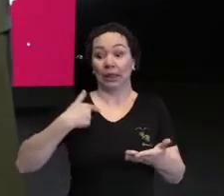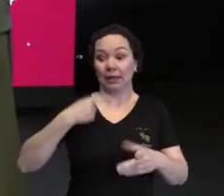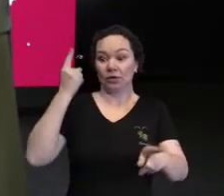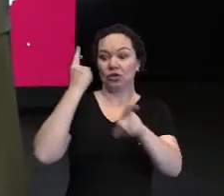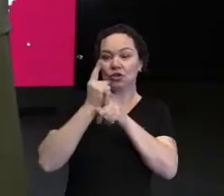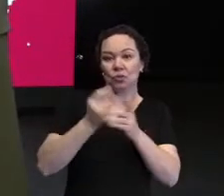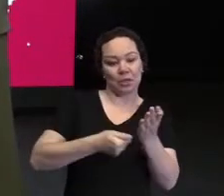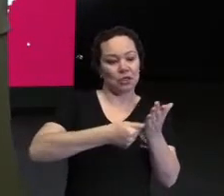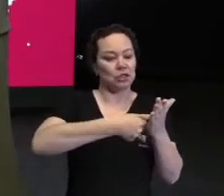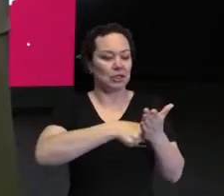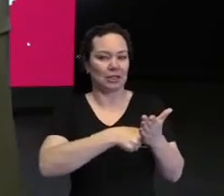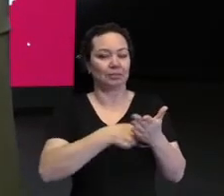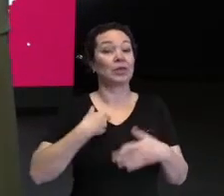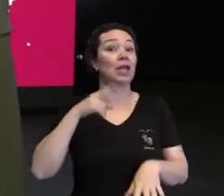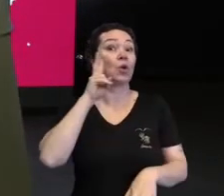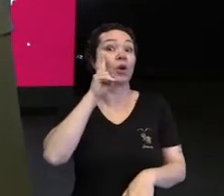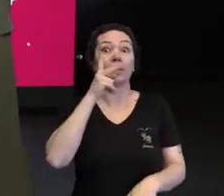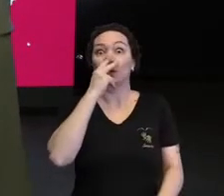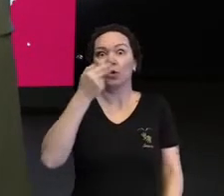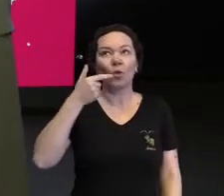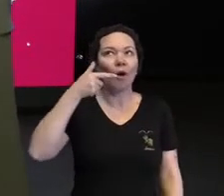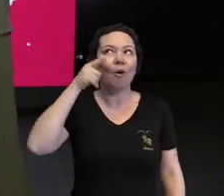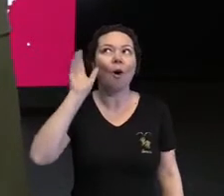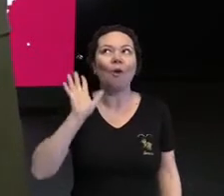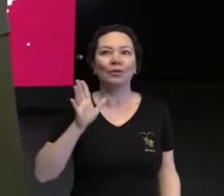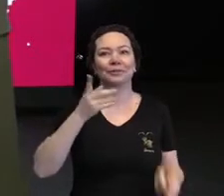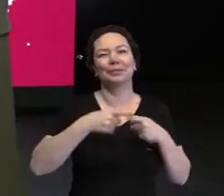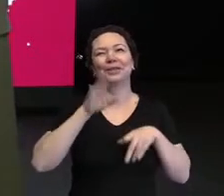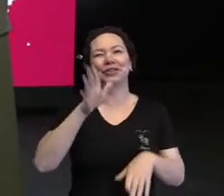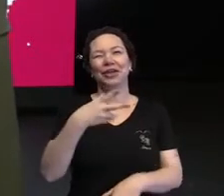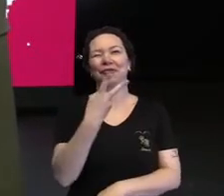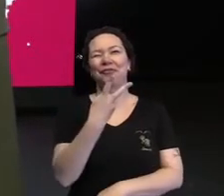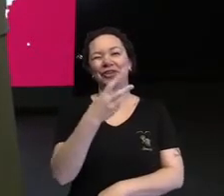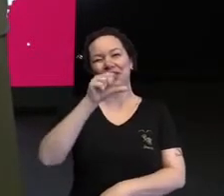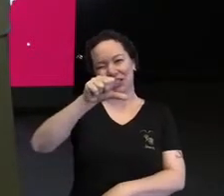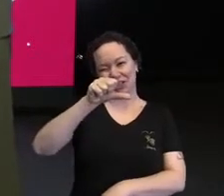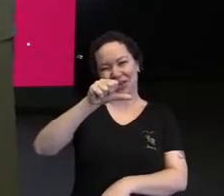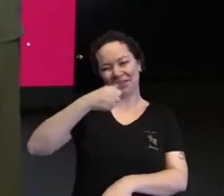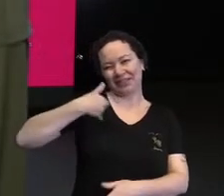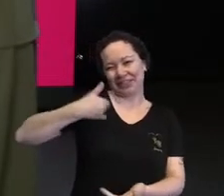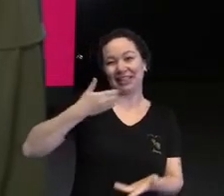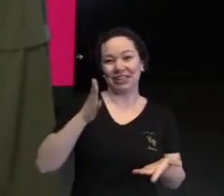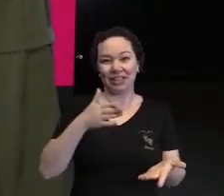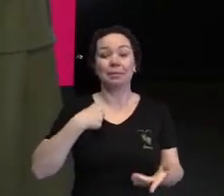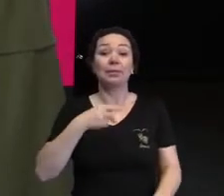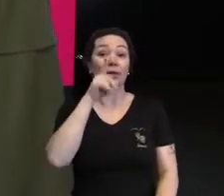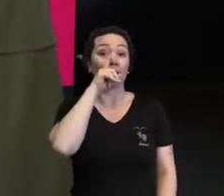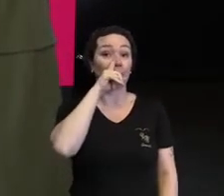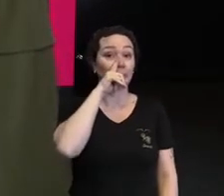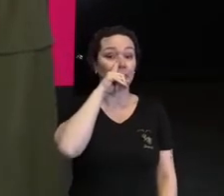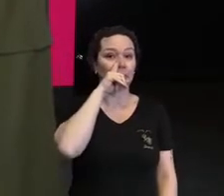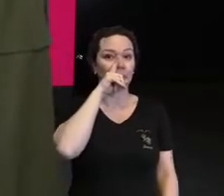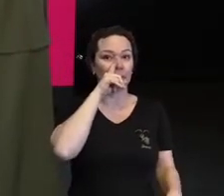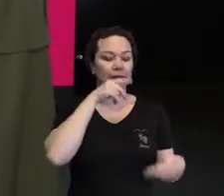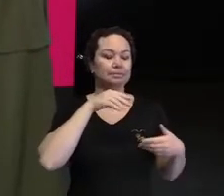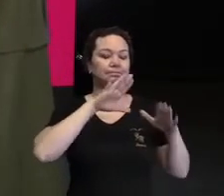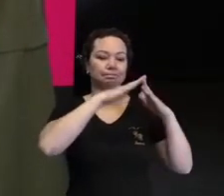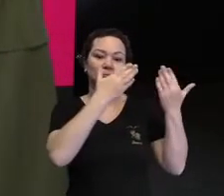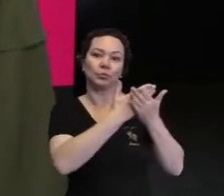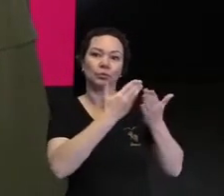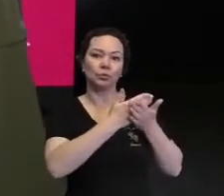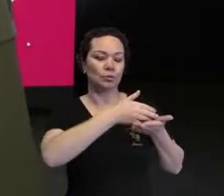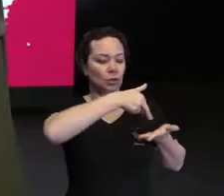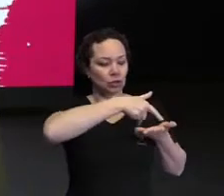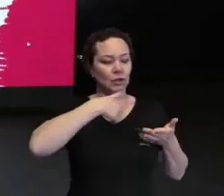Então, eu lembro como se fosse ontem, mas já faz 29 anos, que a minha mãe voltava comigo da escola, das